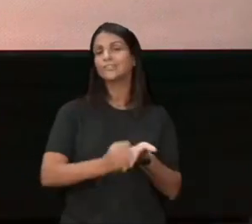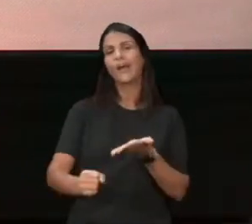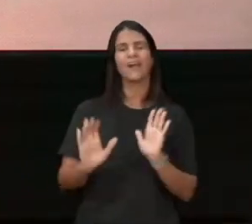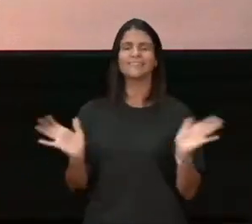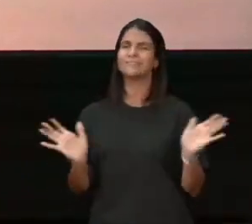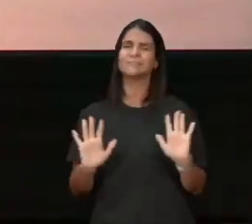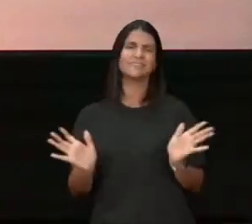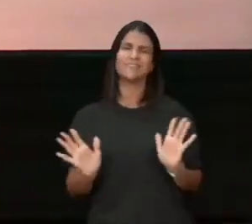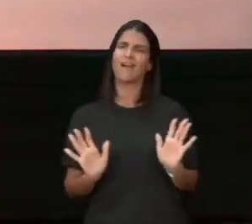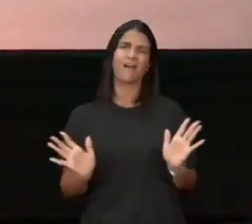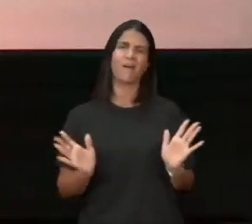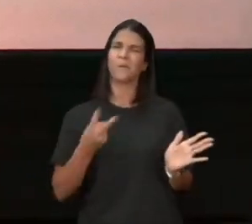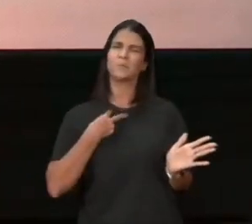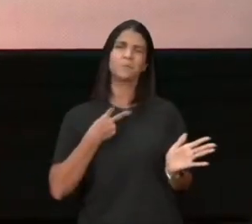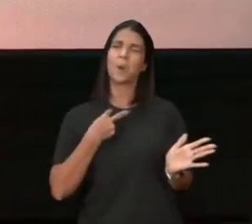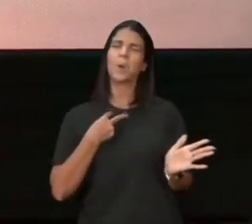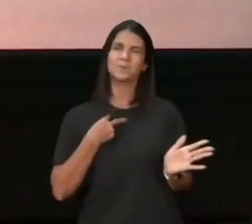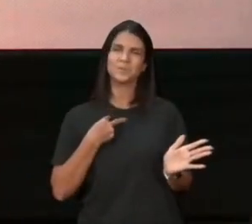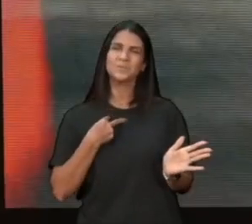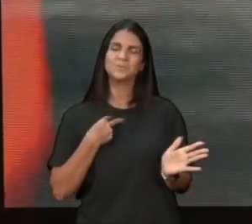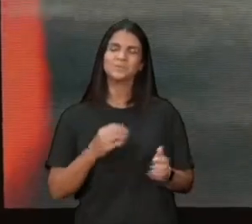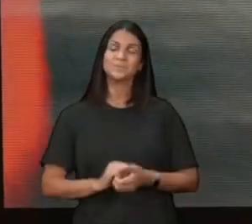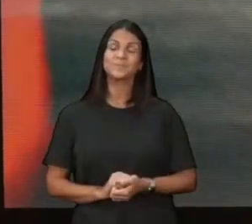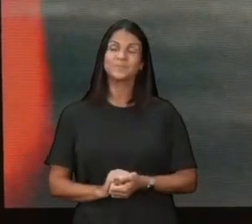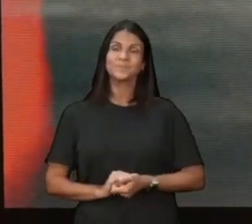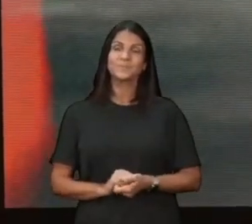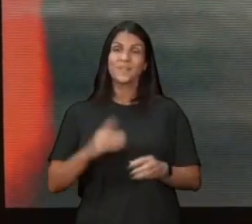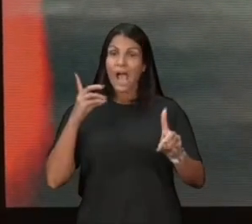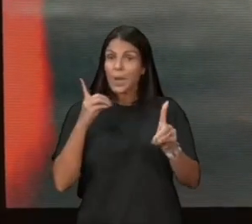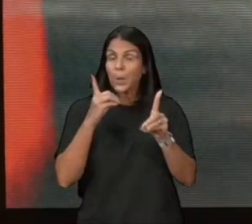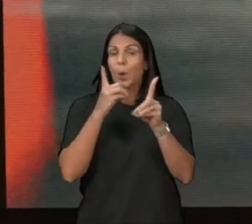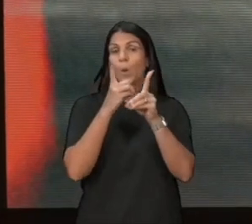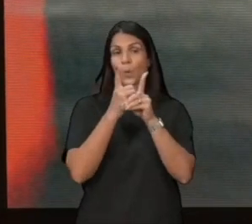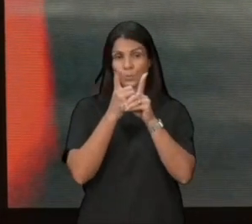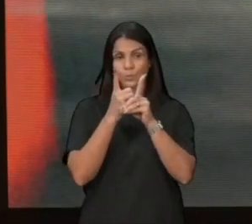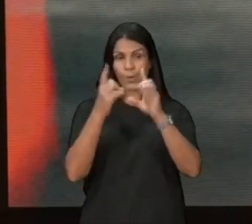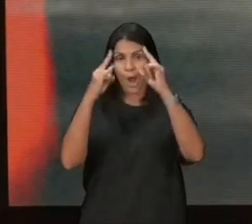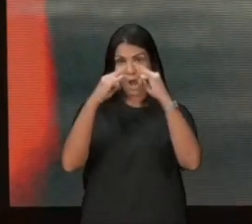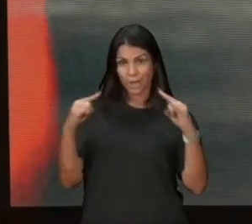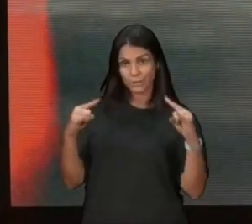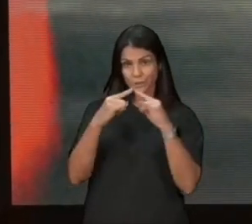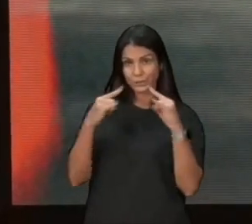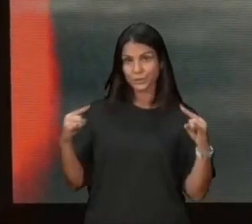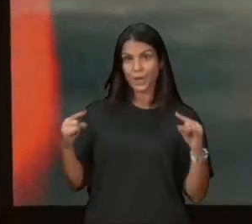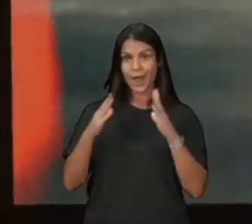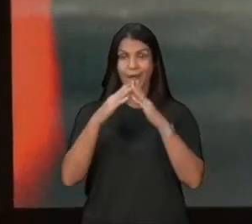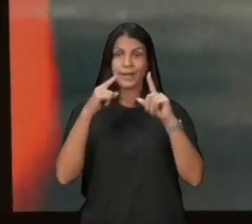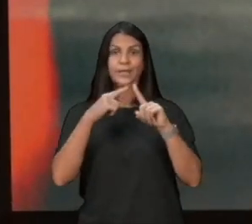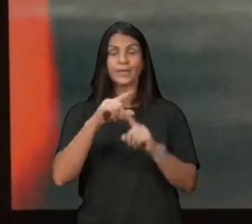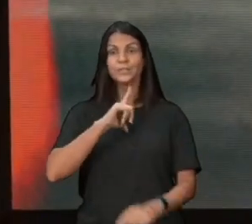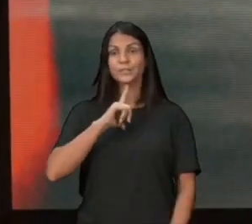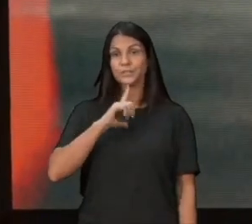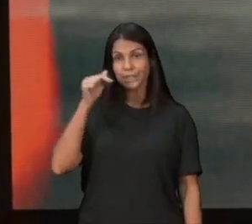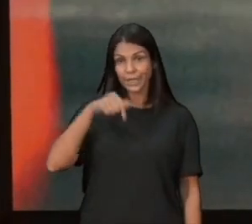no retiro, da nossa igreja, lá no início da igreja, tinha aqui um policial,